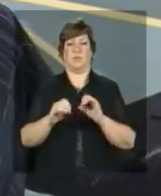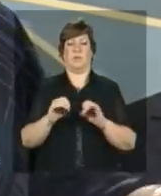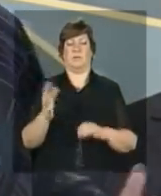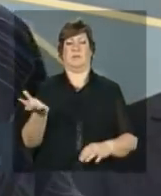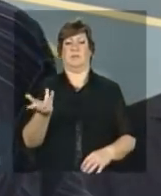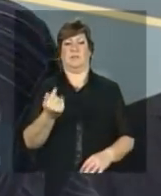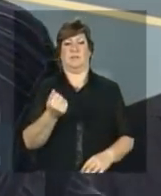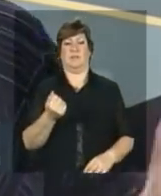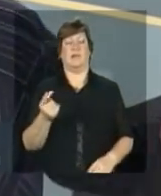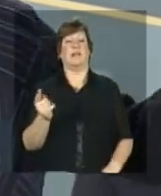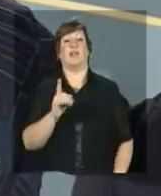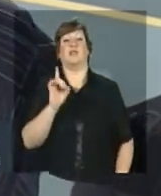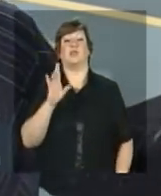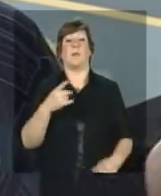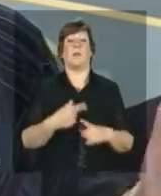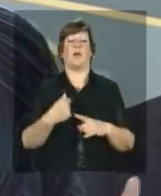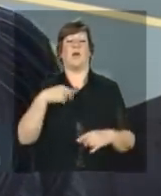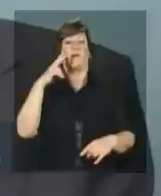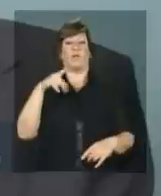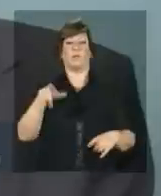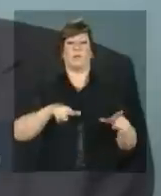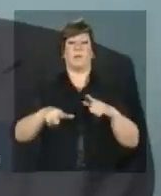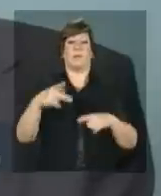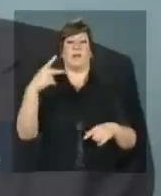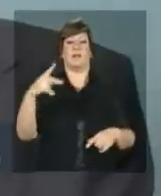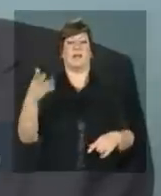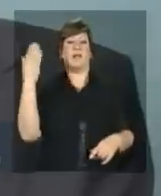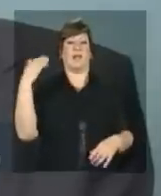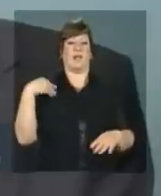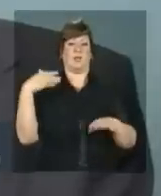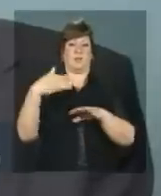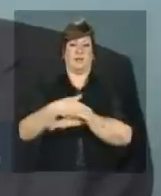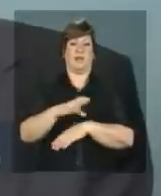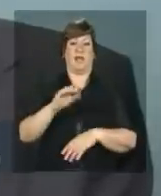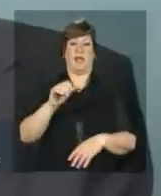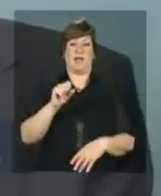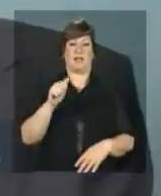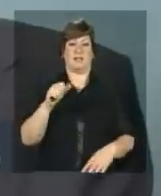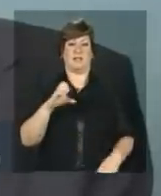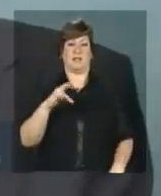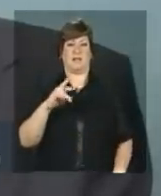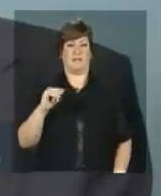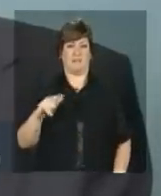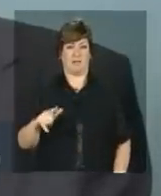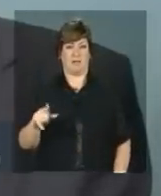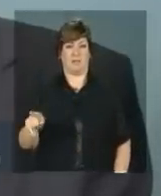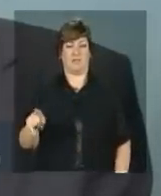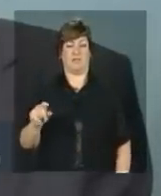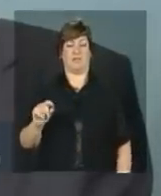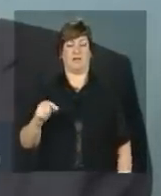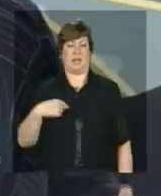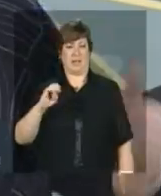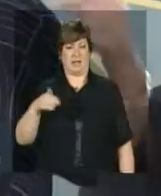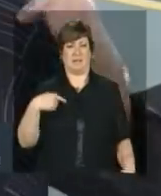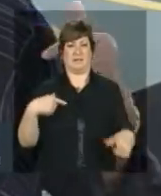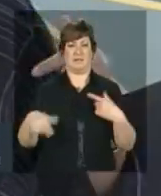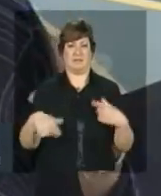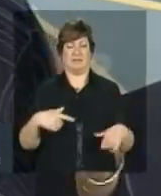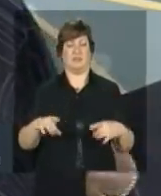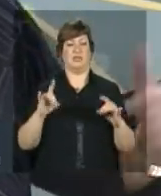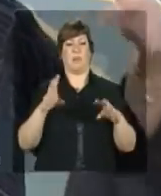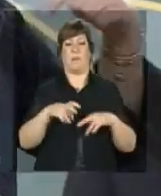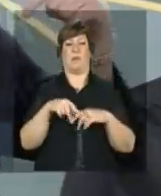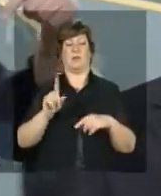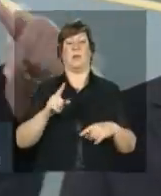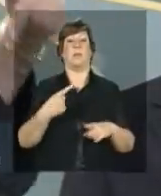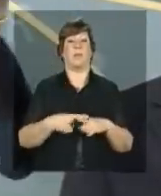eu vi o trabalho dele quando eu participei como ministra-chefe da casa civil do governo do presidente Lula mas